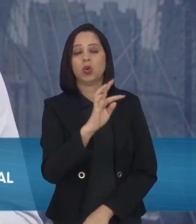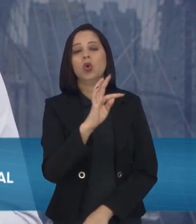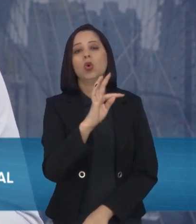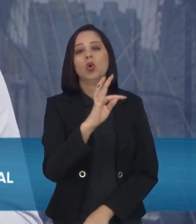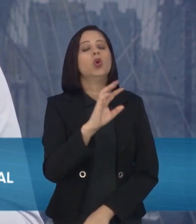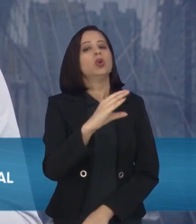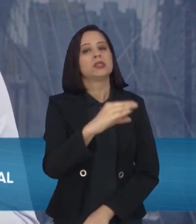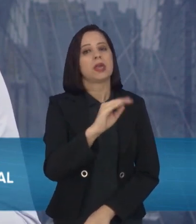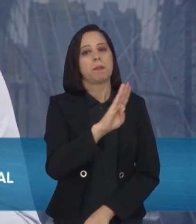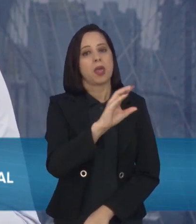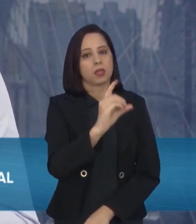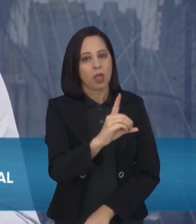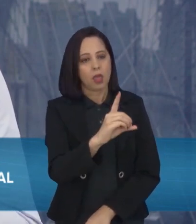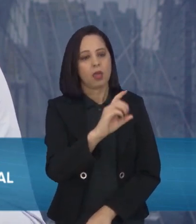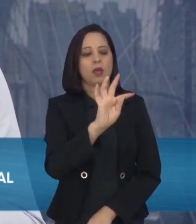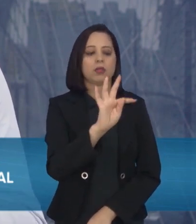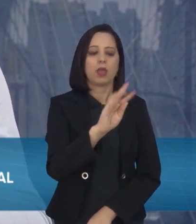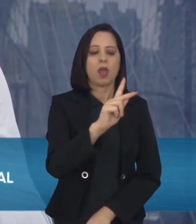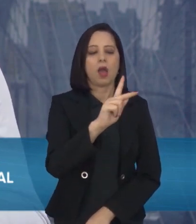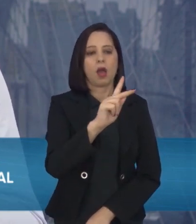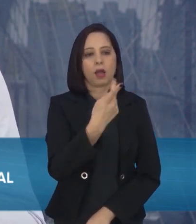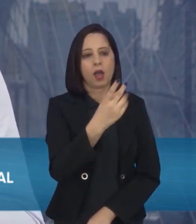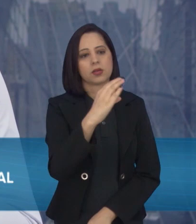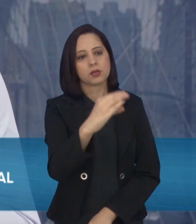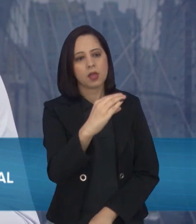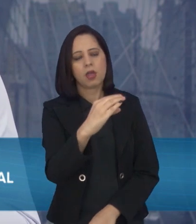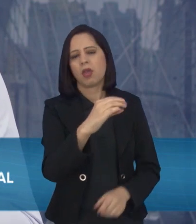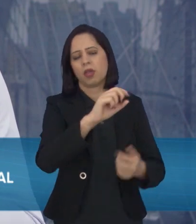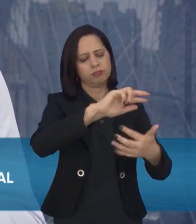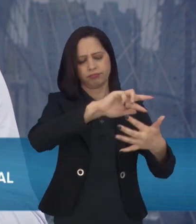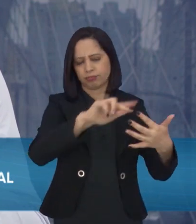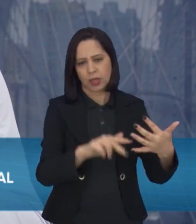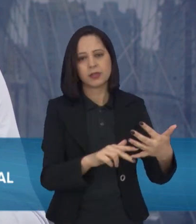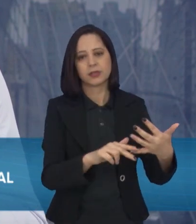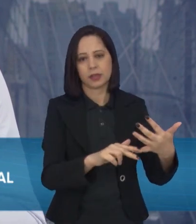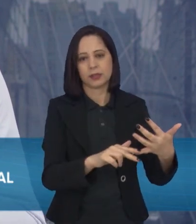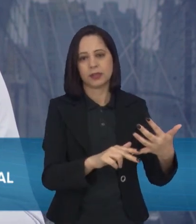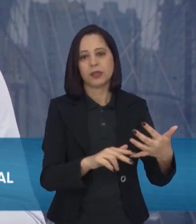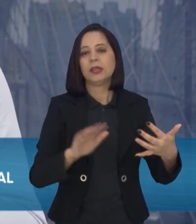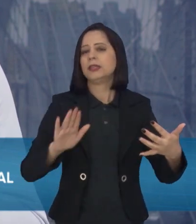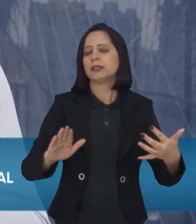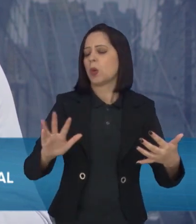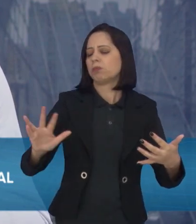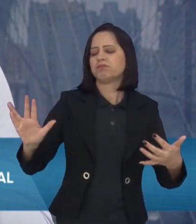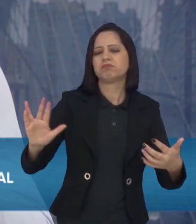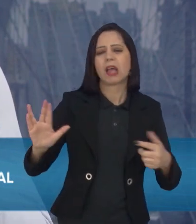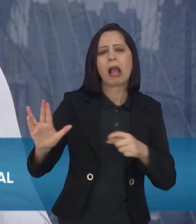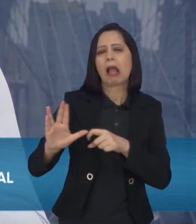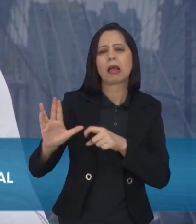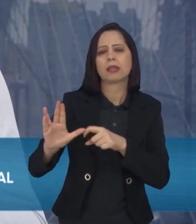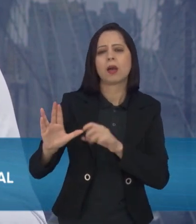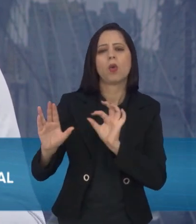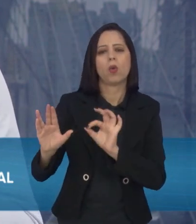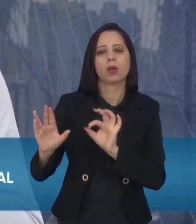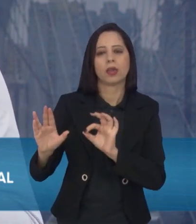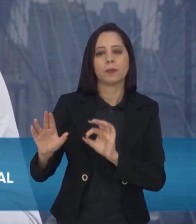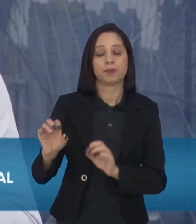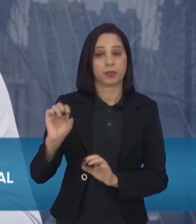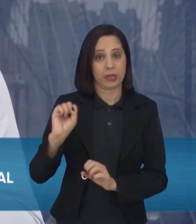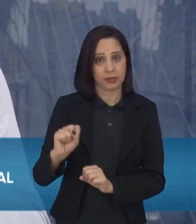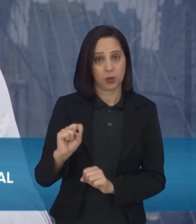potencializou esse medicamento. Nos Estados Unidos tem uma coisa que nós chamamos de Cannabis Rolling Day. O que é isso? É quando você satura